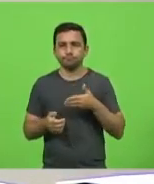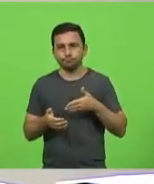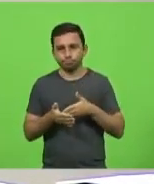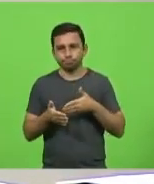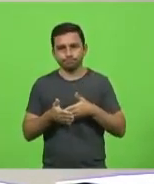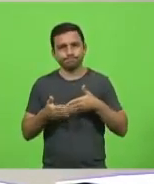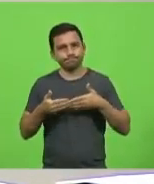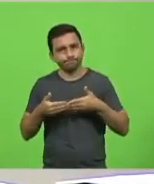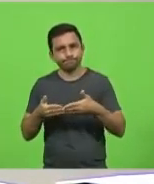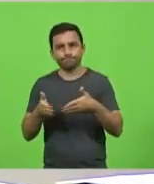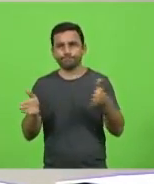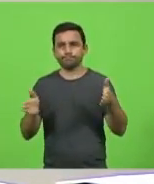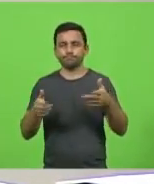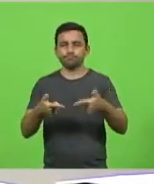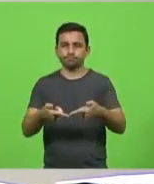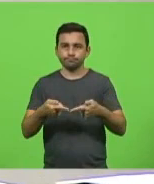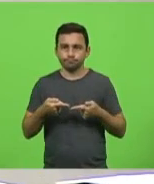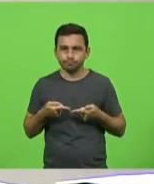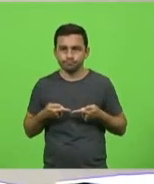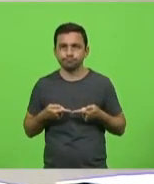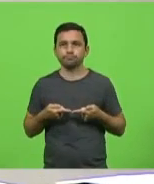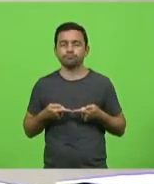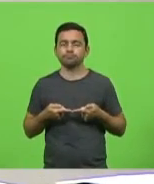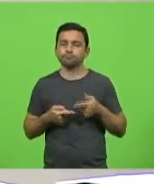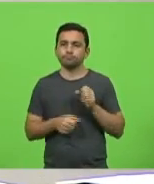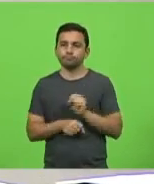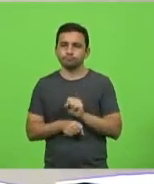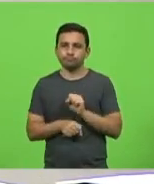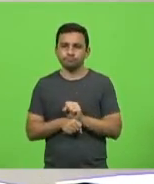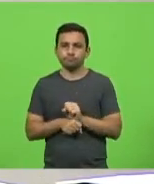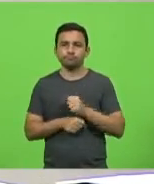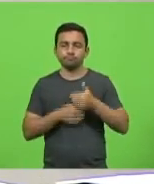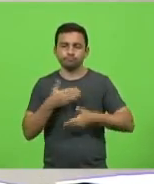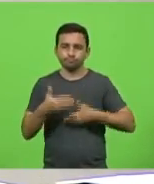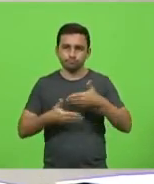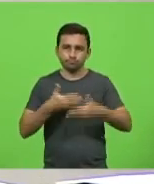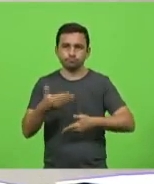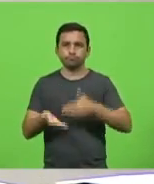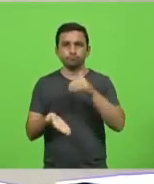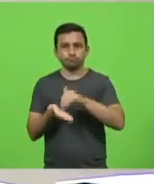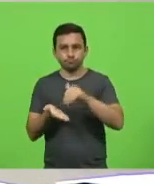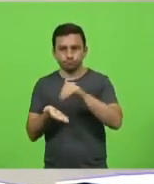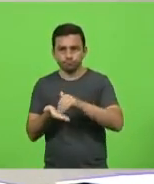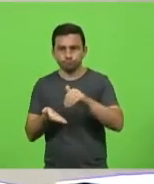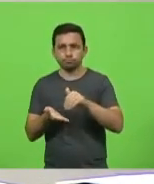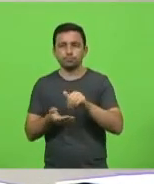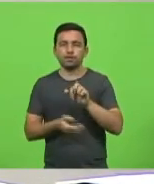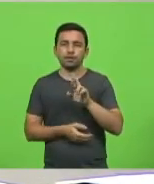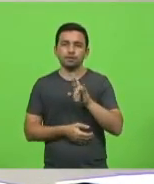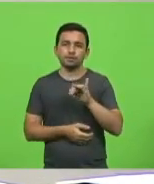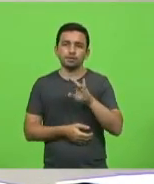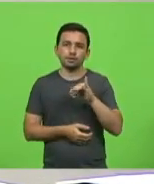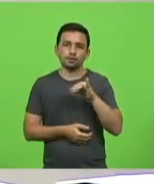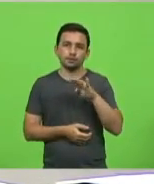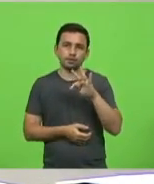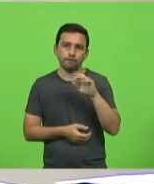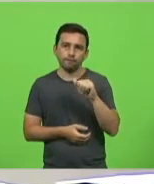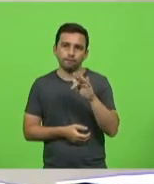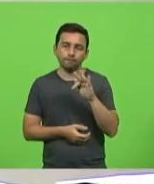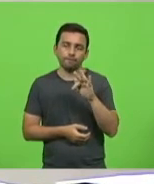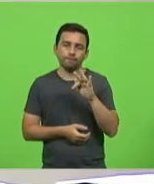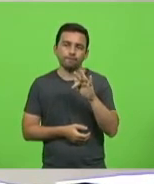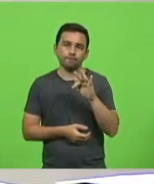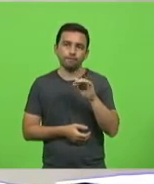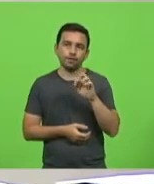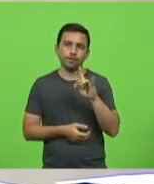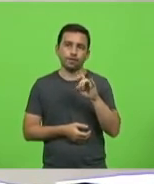processo de licença pendente em tramite na Secretaria da Receita Federal do Brasil, que atenderá a geração de